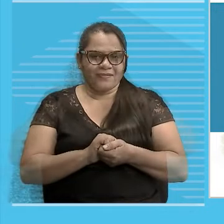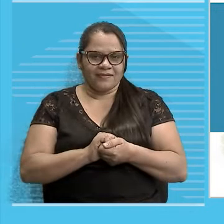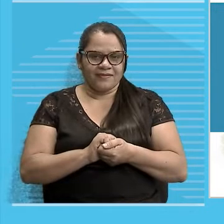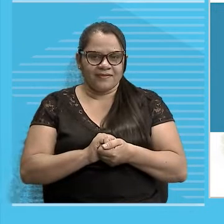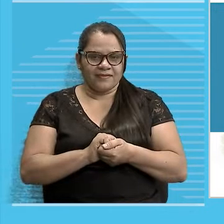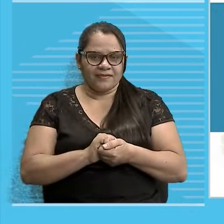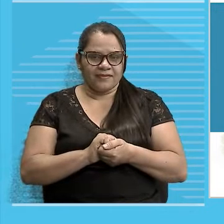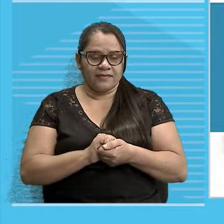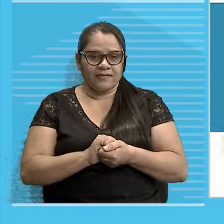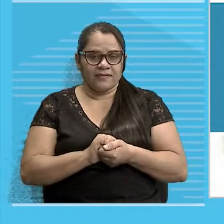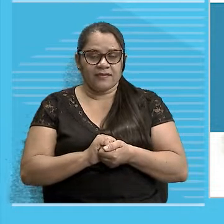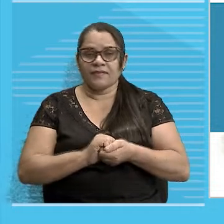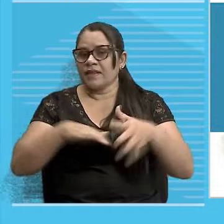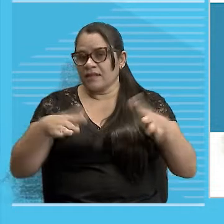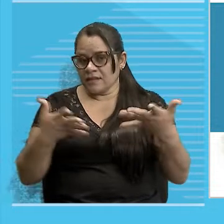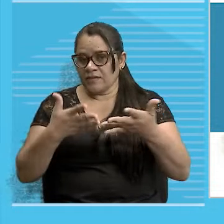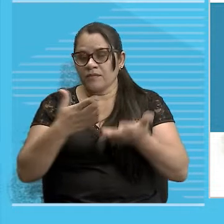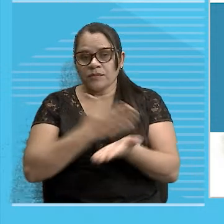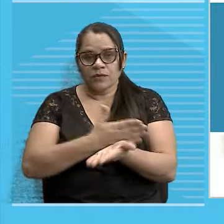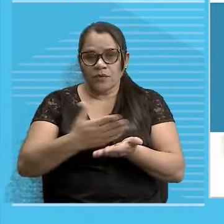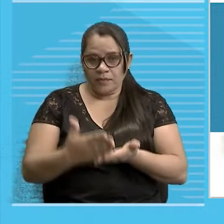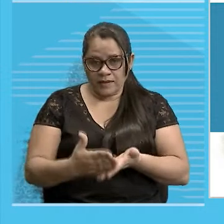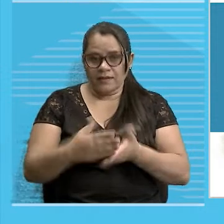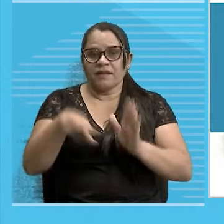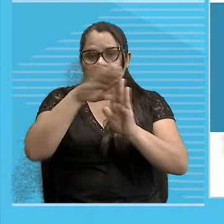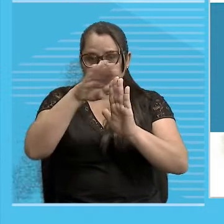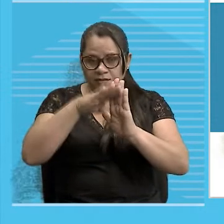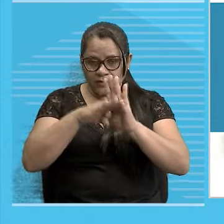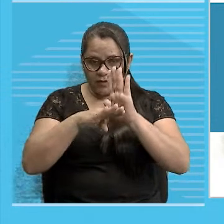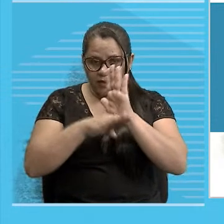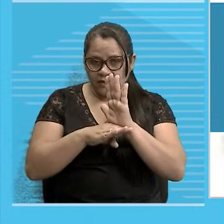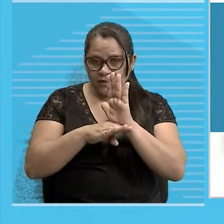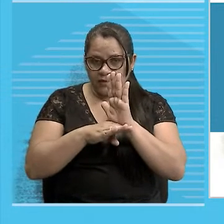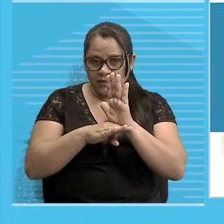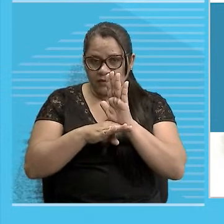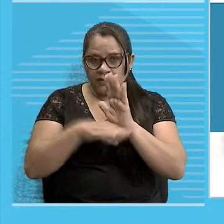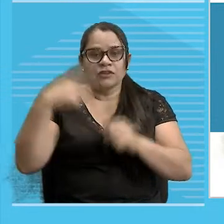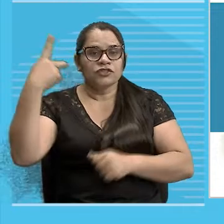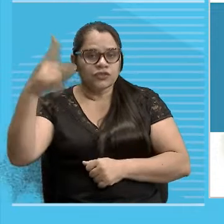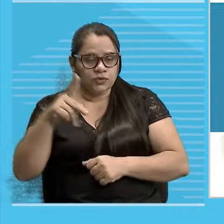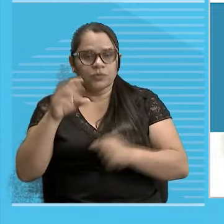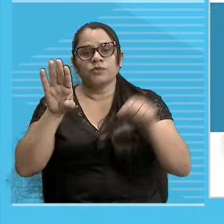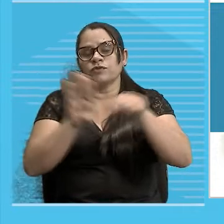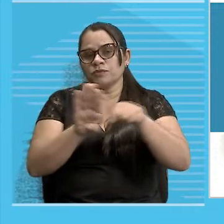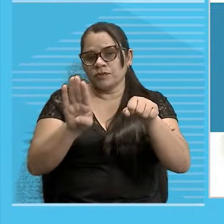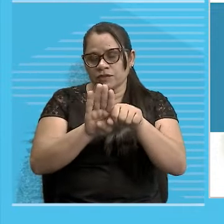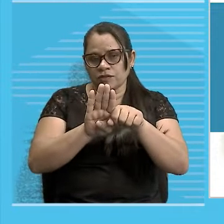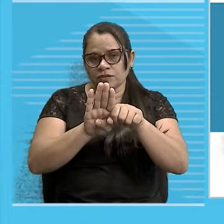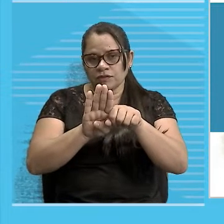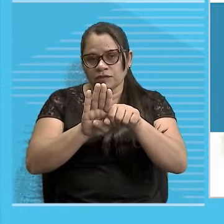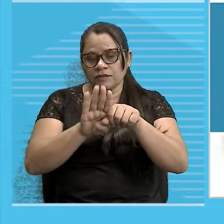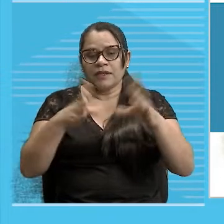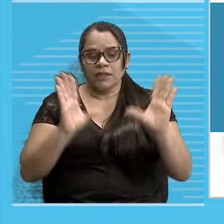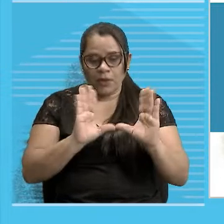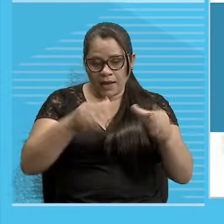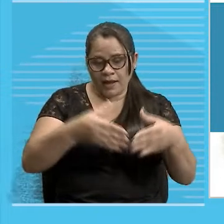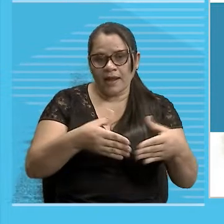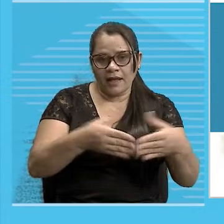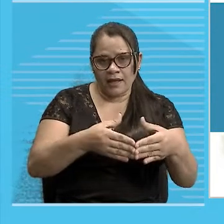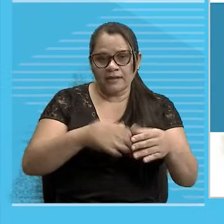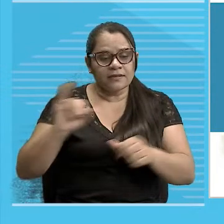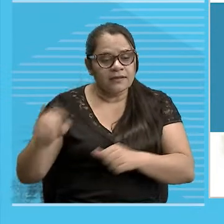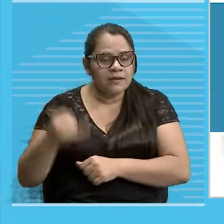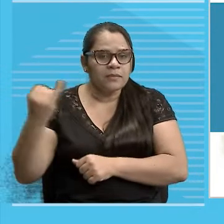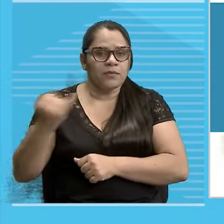dia a dia Então vamos começar a fazer aqui considerações sobre o substantivo Que é uma classe muito